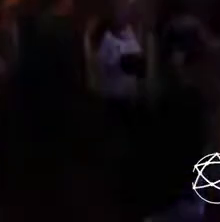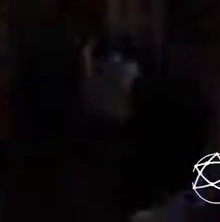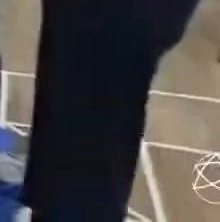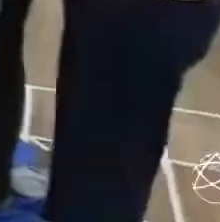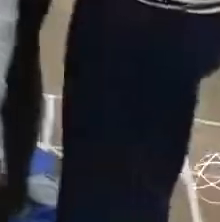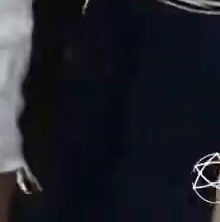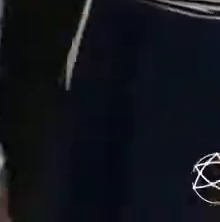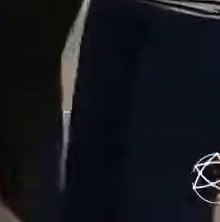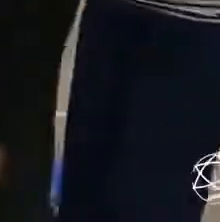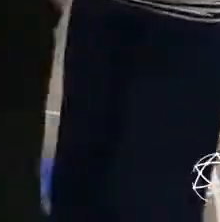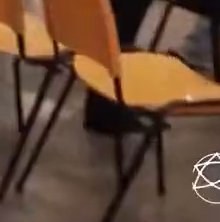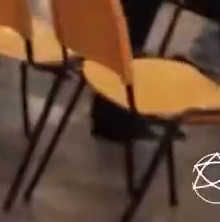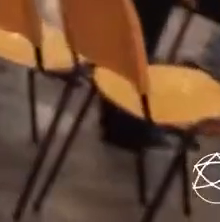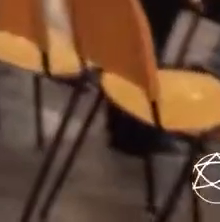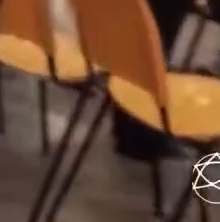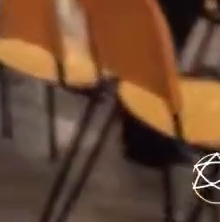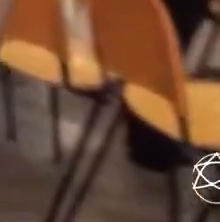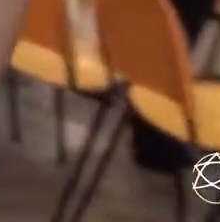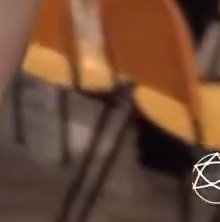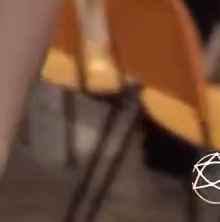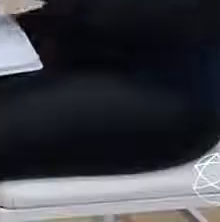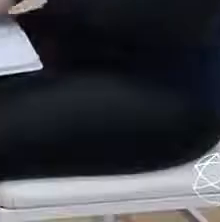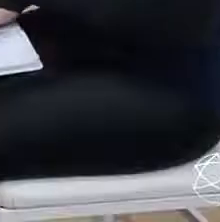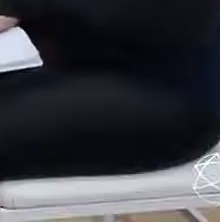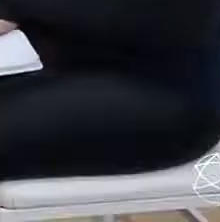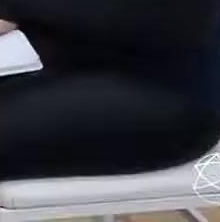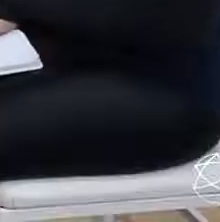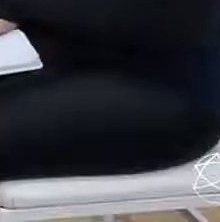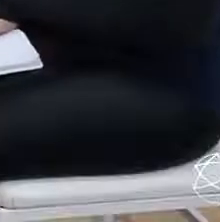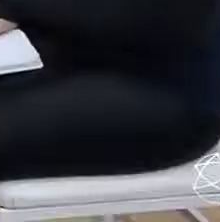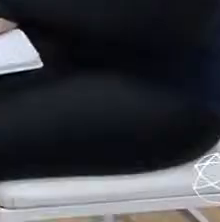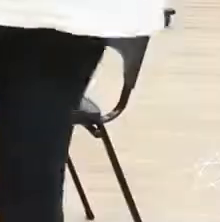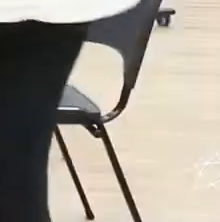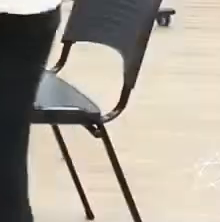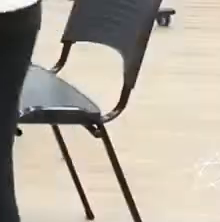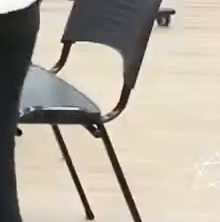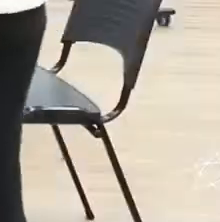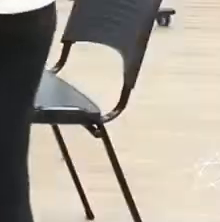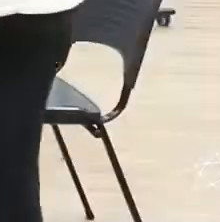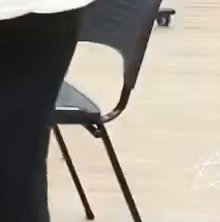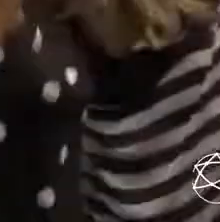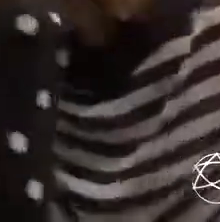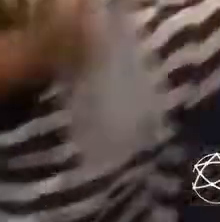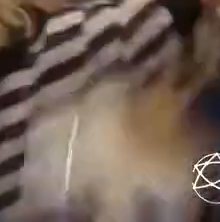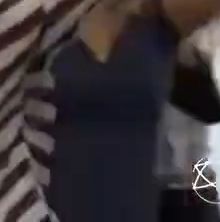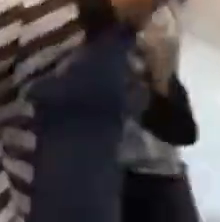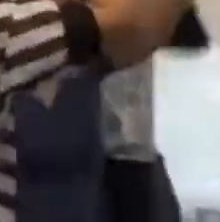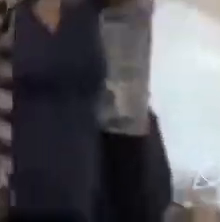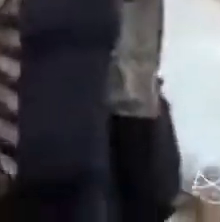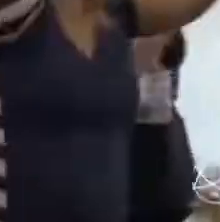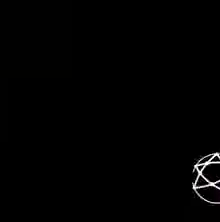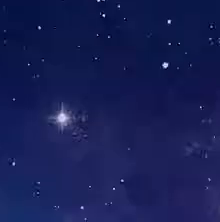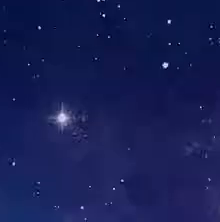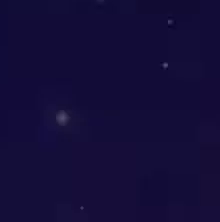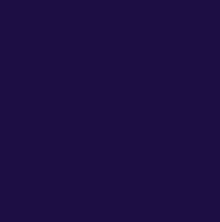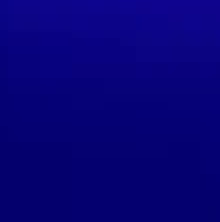propósito, nosso legado. Crescimento, uma empresa feita por gente, da gente, pra gente.